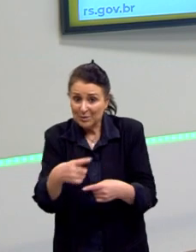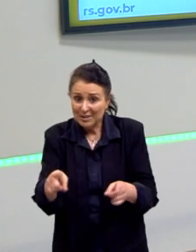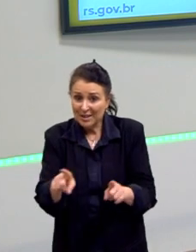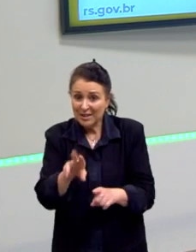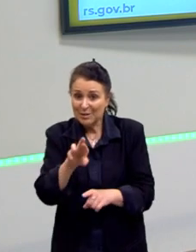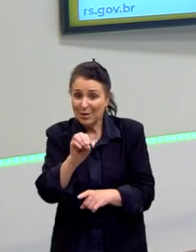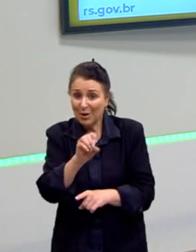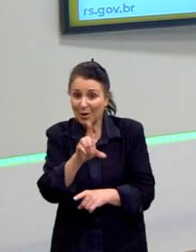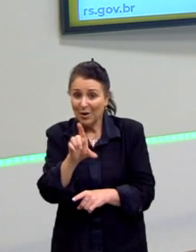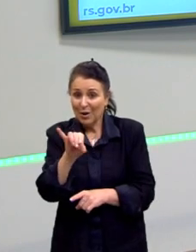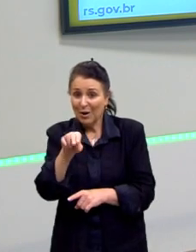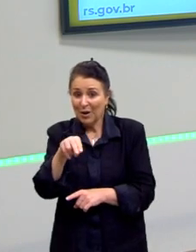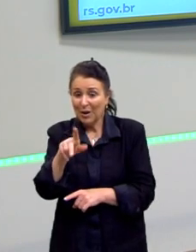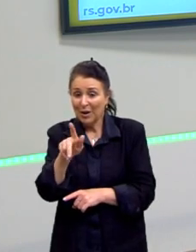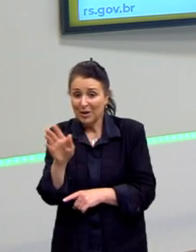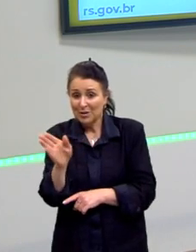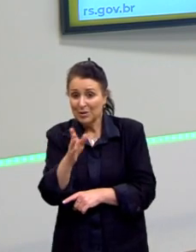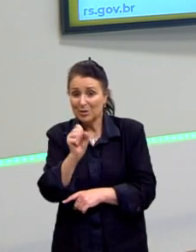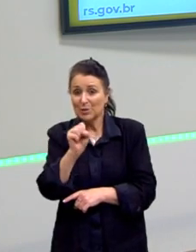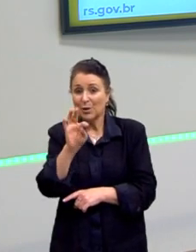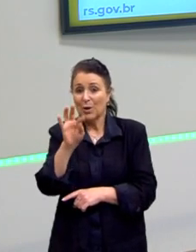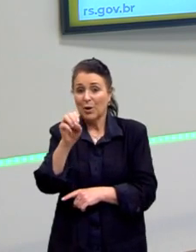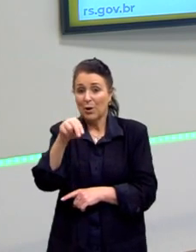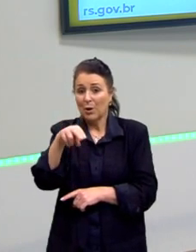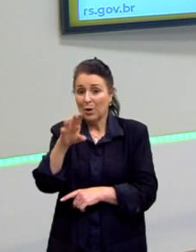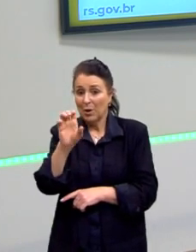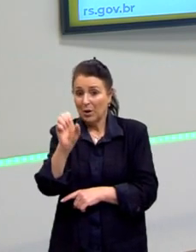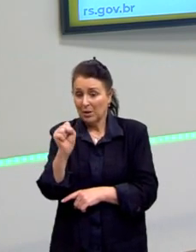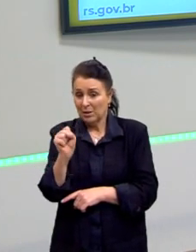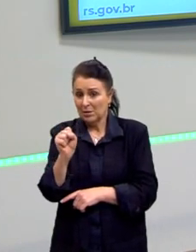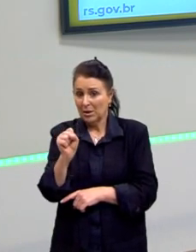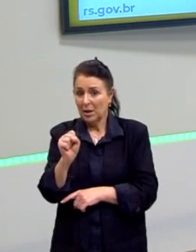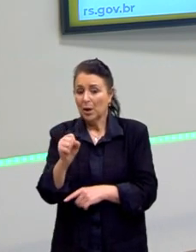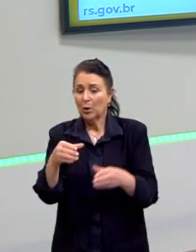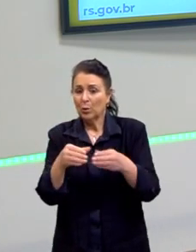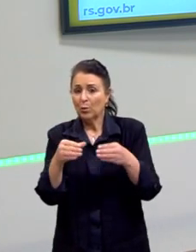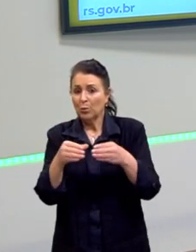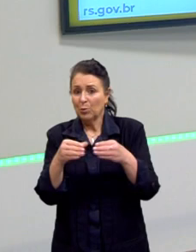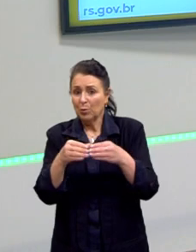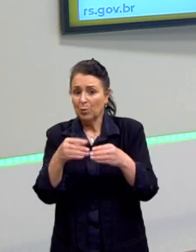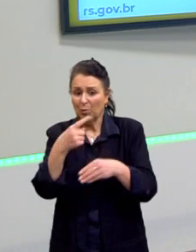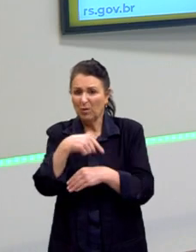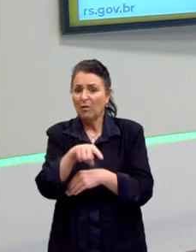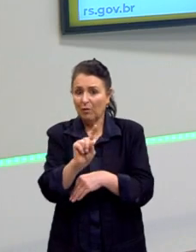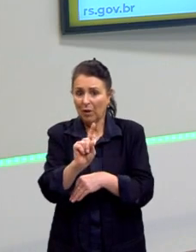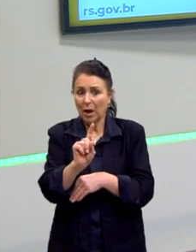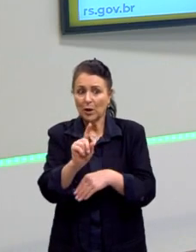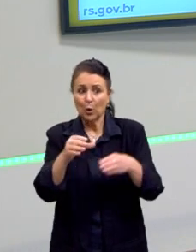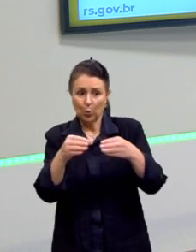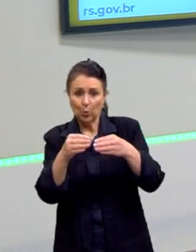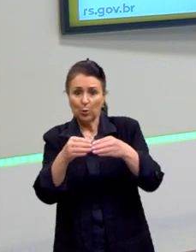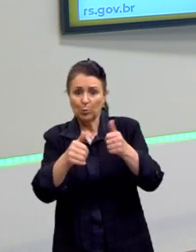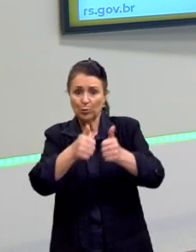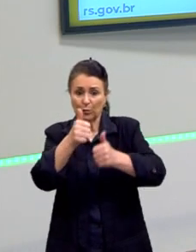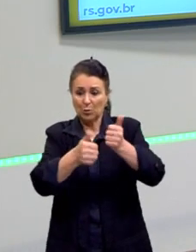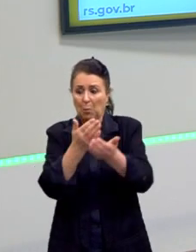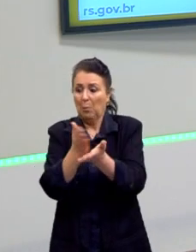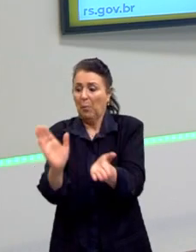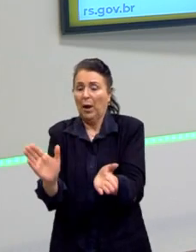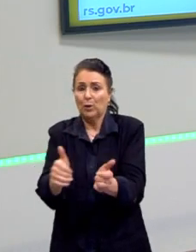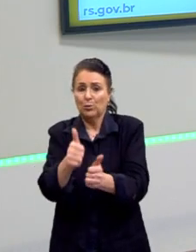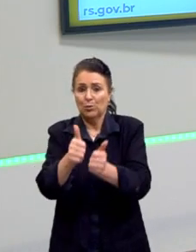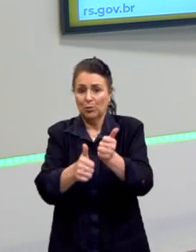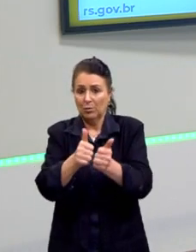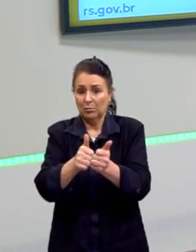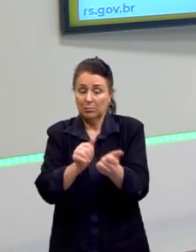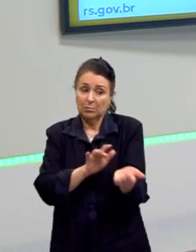falsa causa que onde o estádio que ele vai, o time para o qual ele está torcendo, perde os jogos. É uma